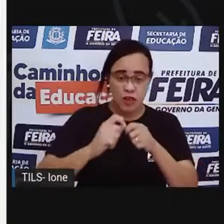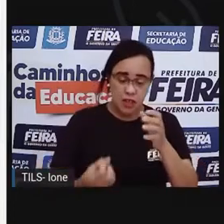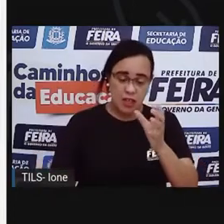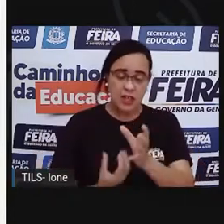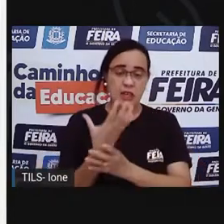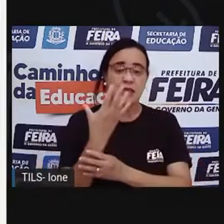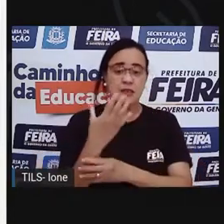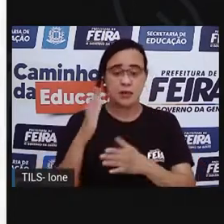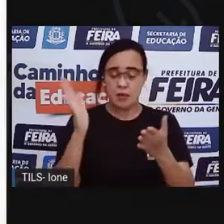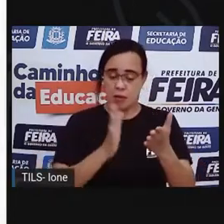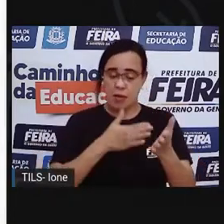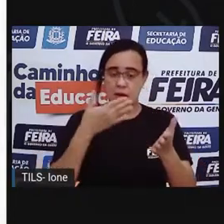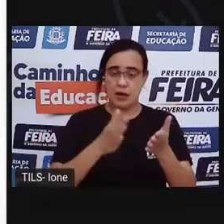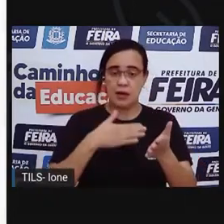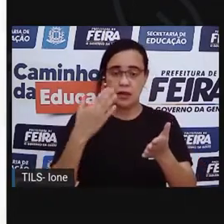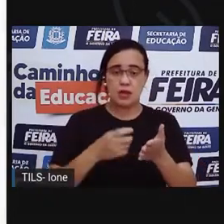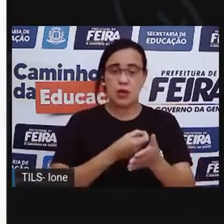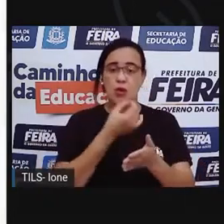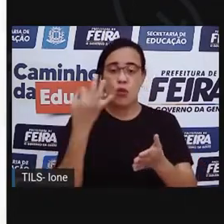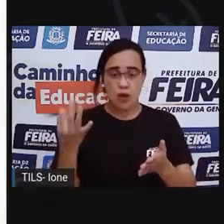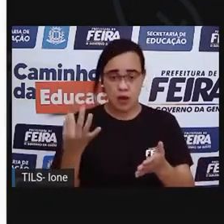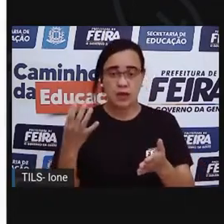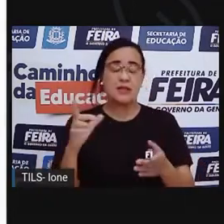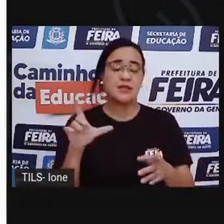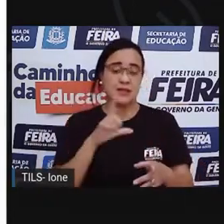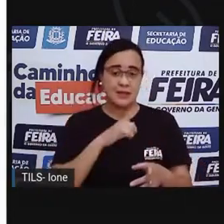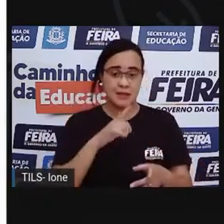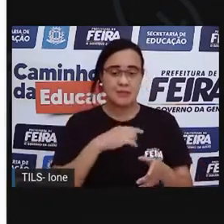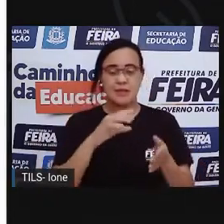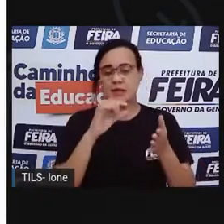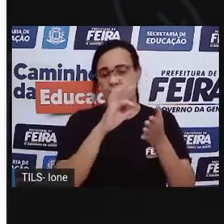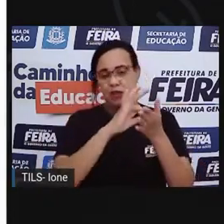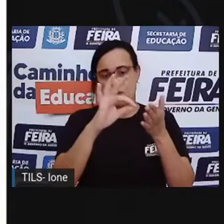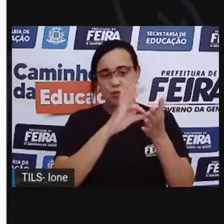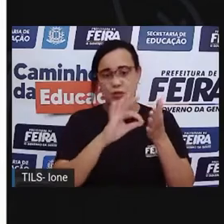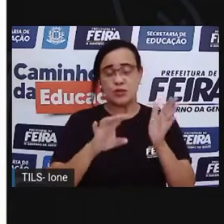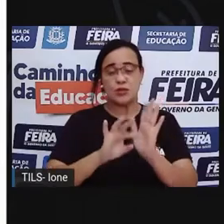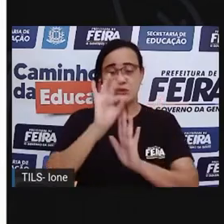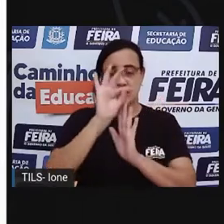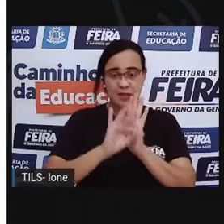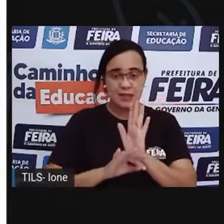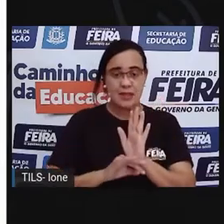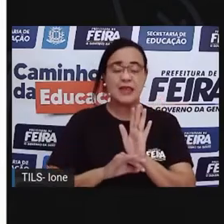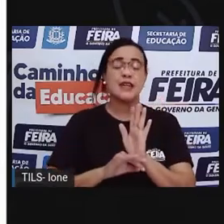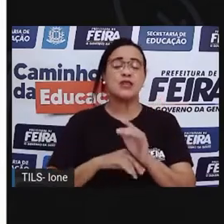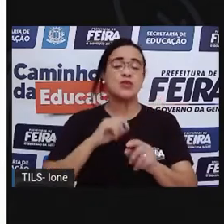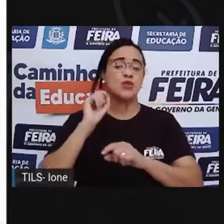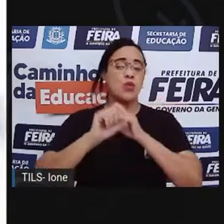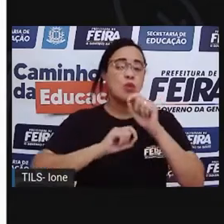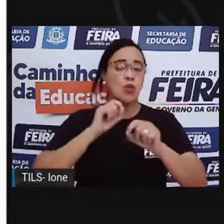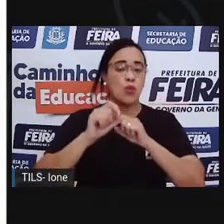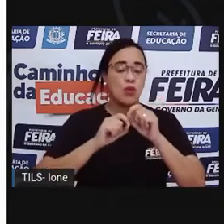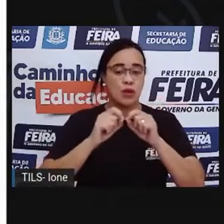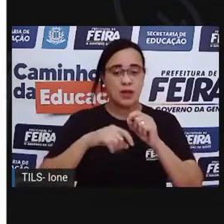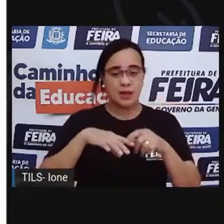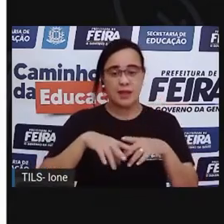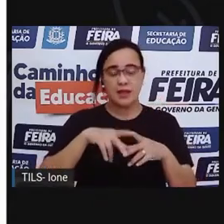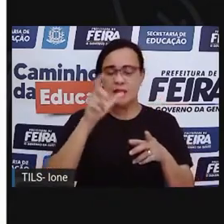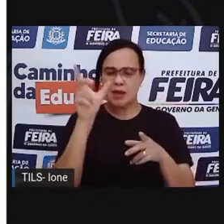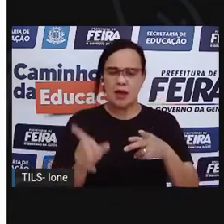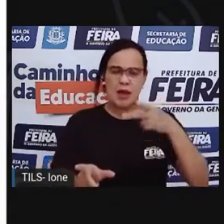tem, certo? E é a dedicatória. Ela dedica esse livro pra irmã Cecília e para a avó Emília